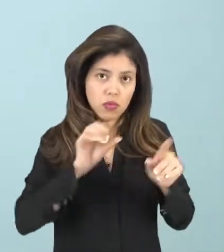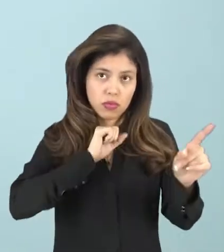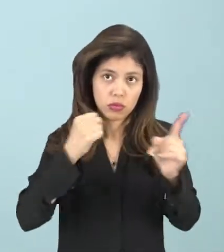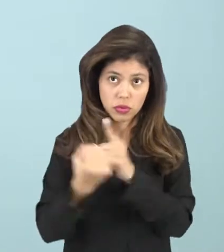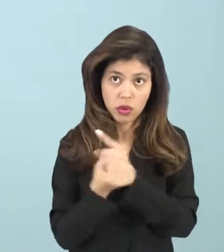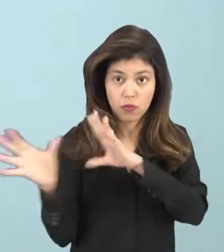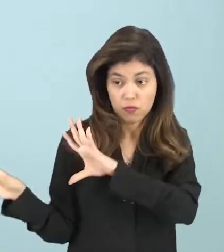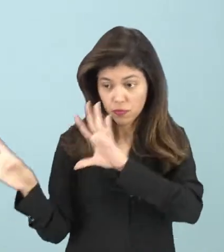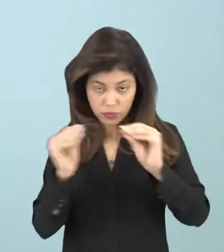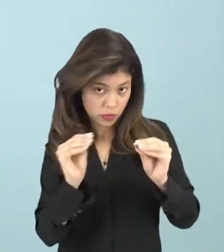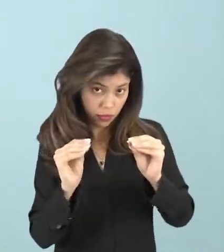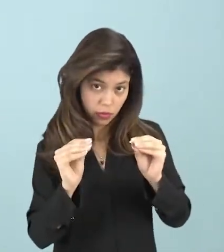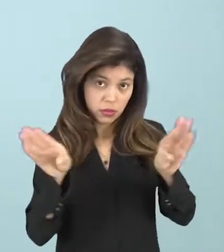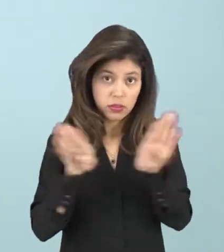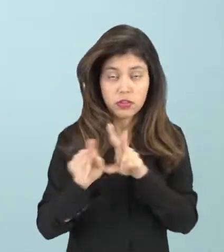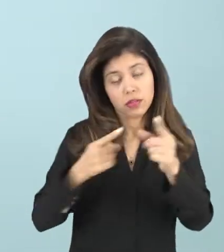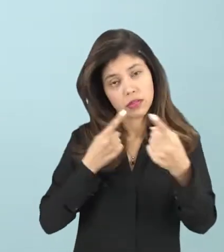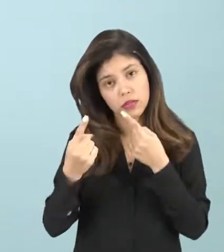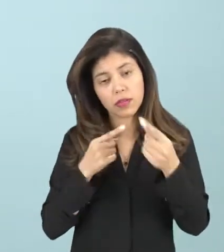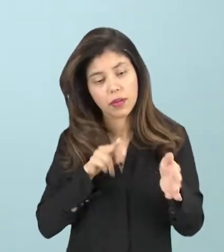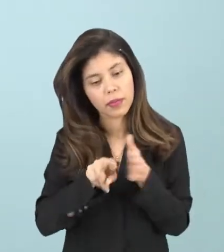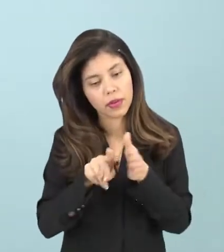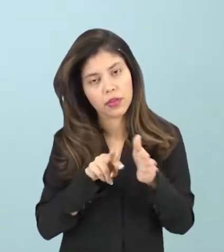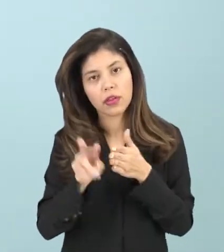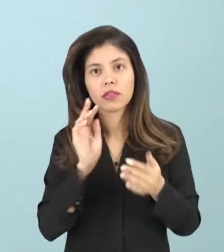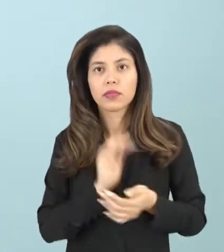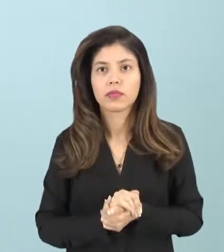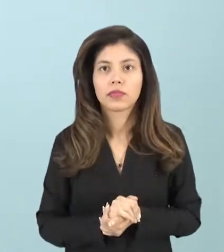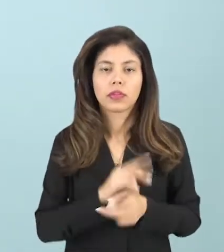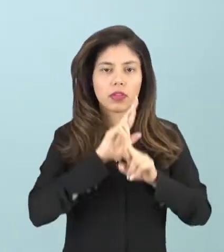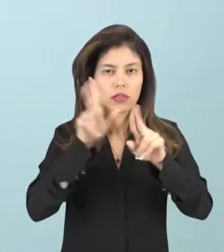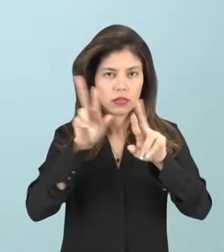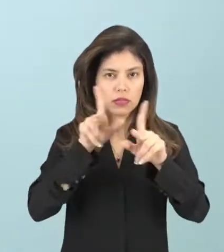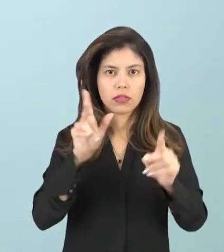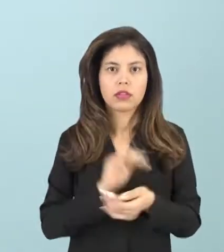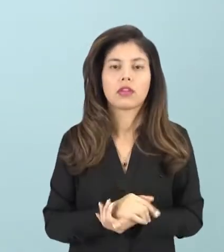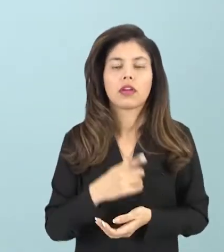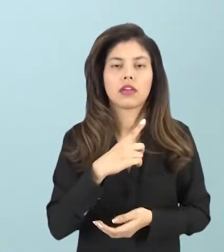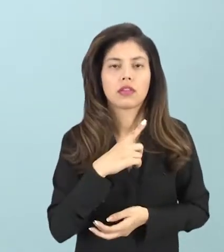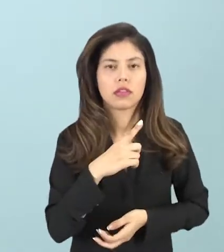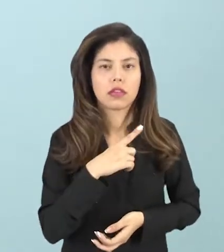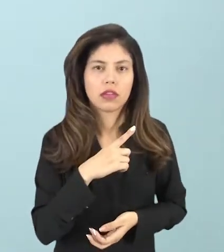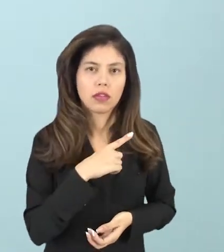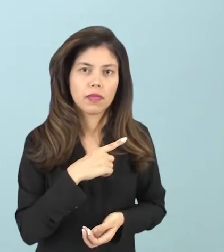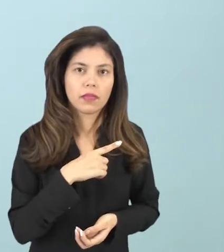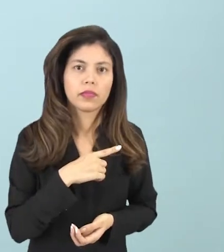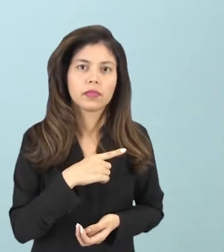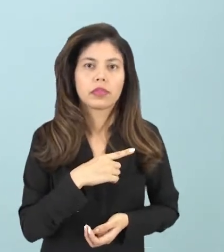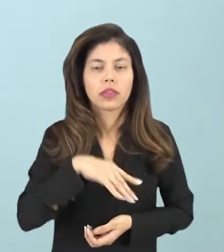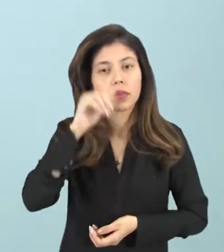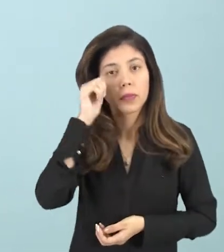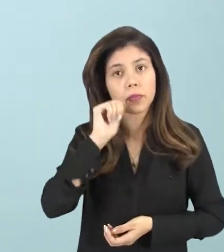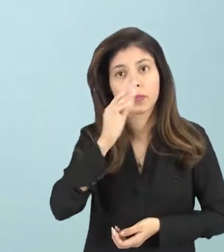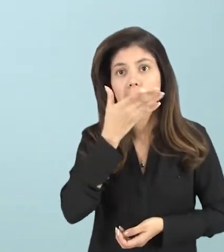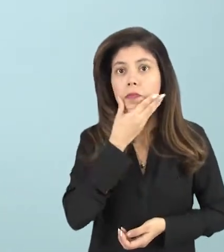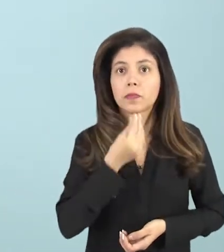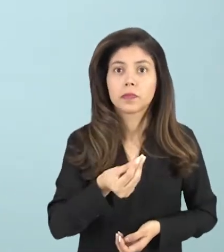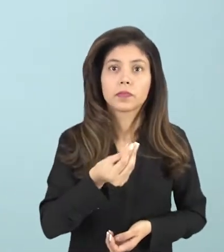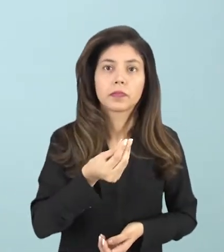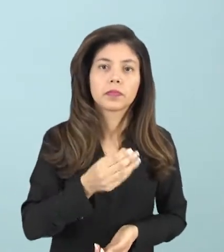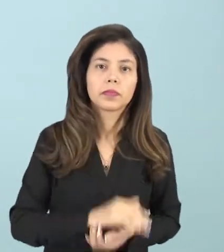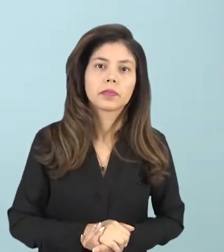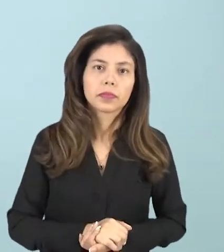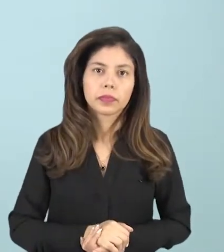foge dessa discussão biológica da diferença que há entre o sexo masculino,